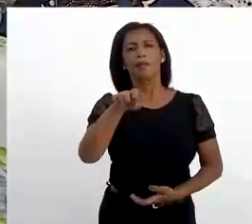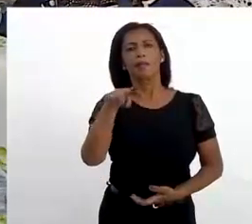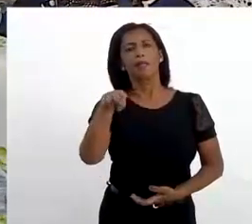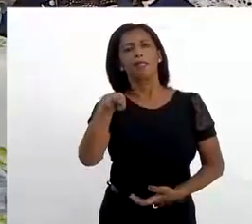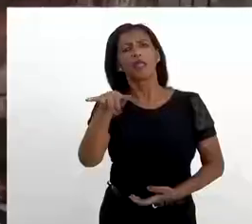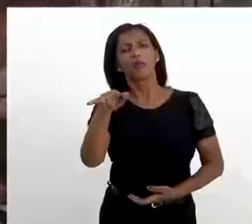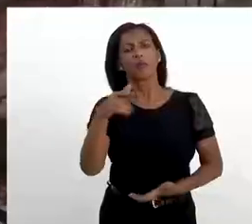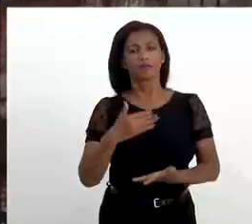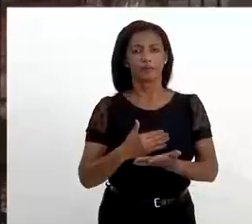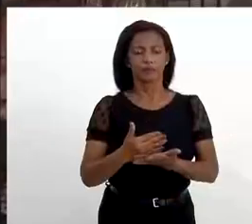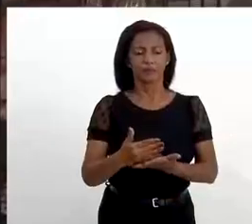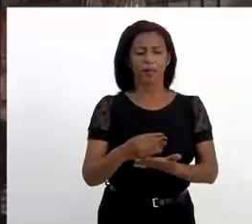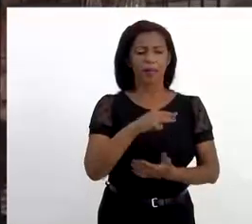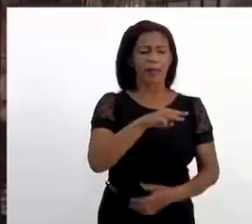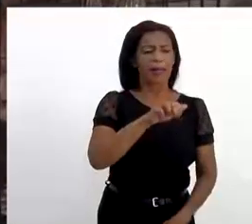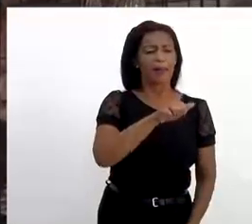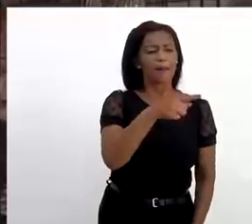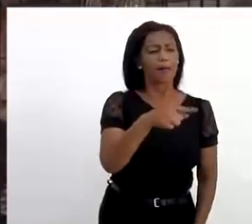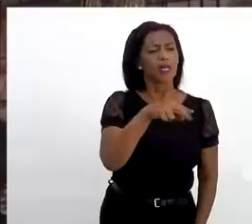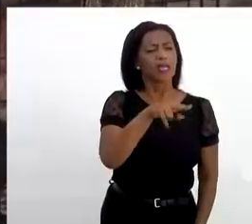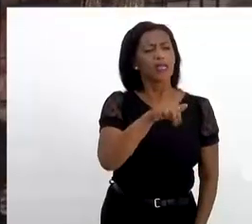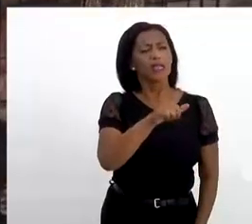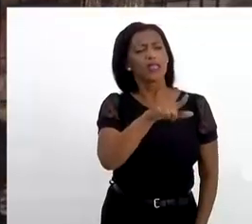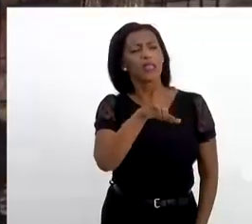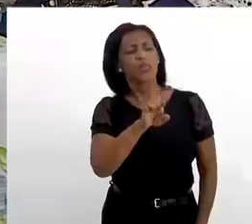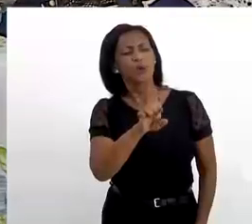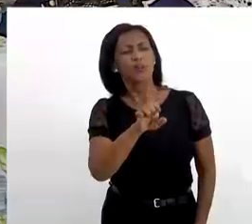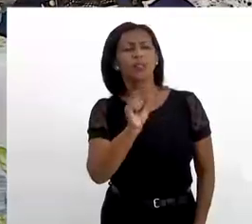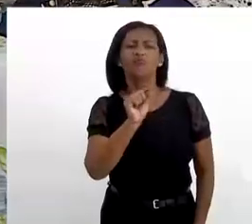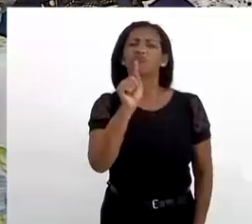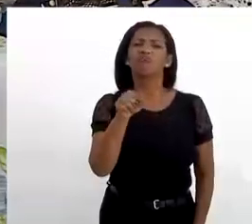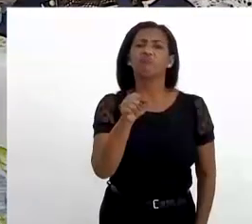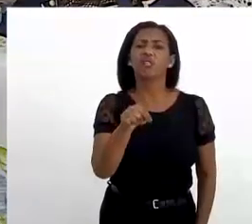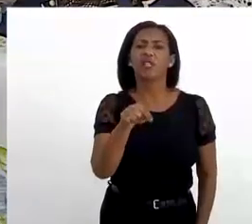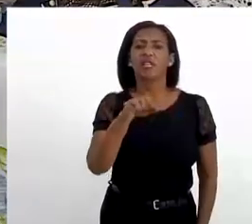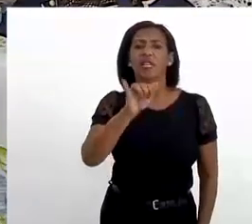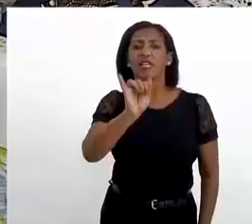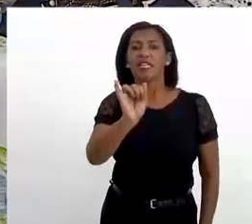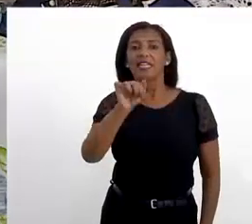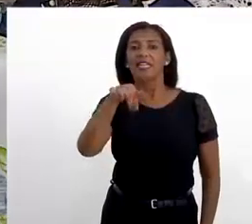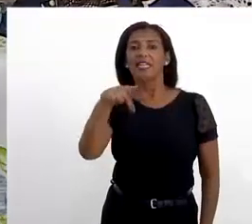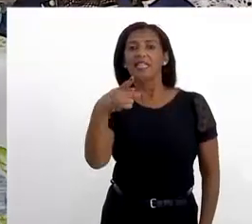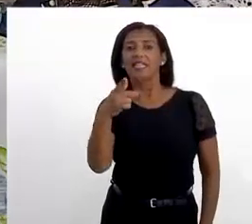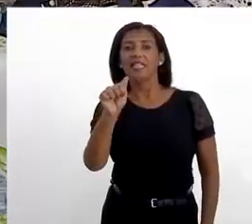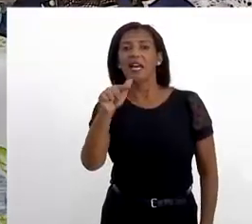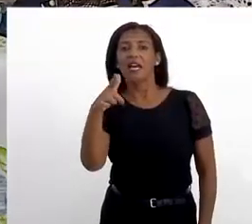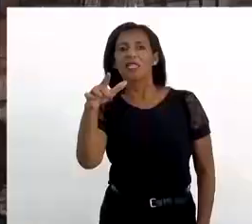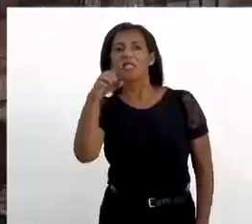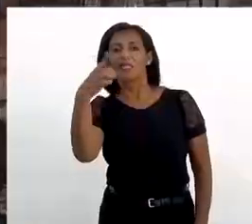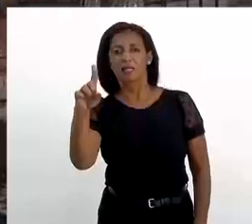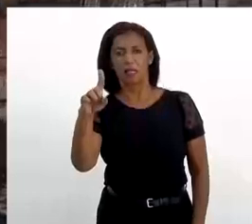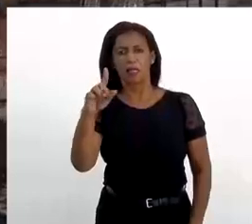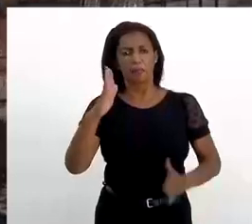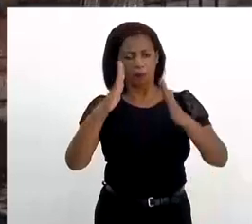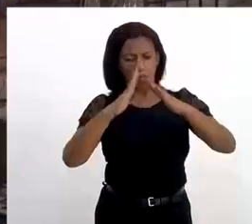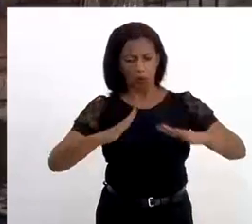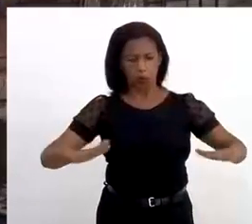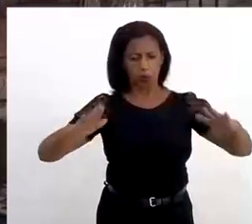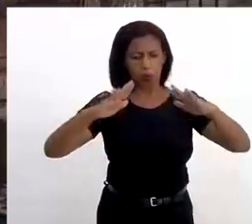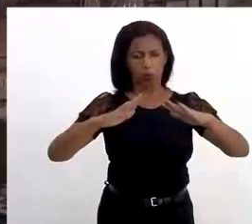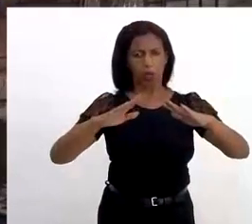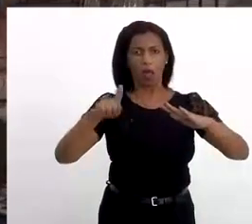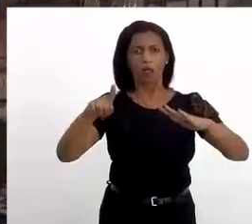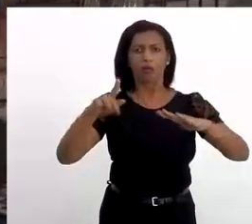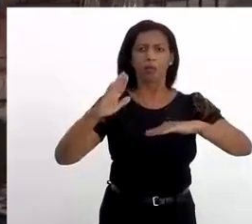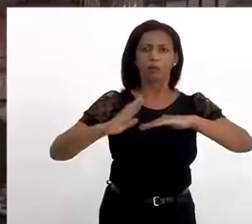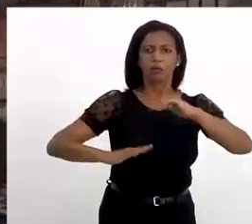Nilce de... Iansã. Mãe Nilce de Iansã. Isso. Mas a senhora no terreiro ocupa um cargo. Ocupo. Eu aqui